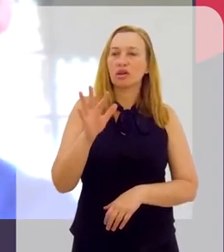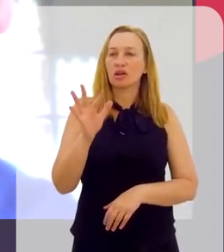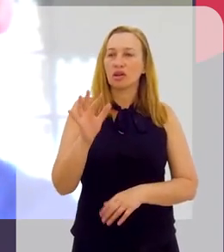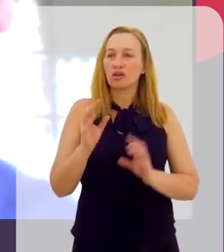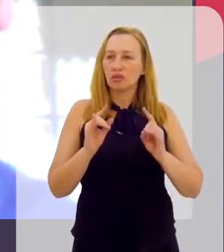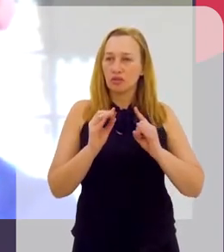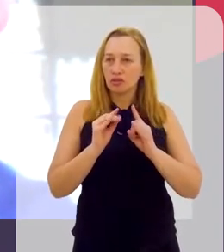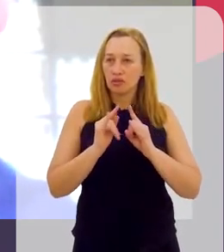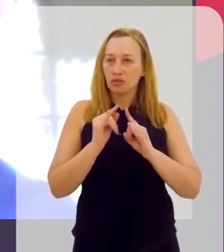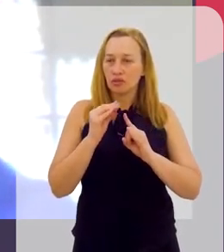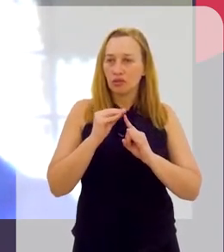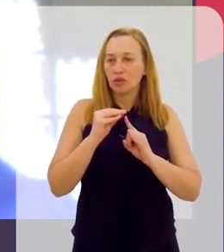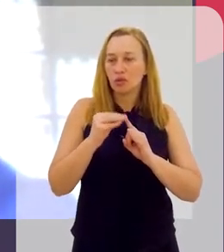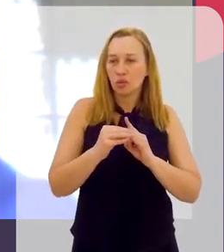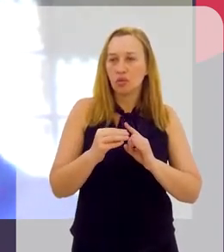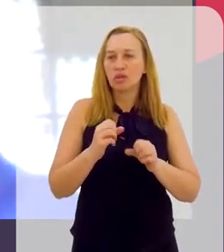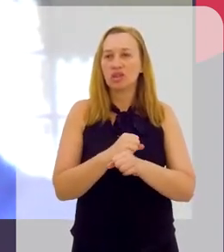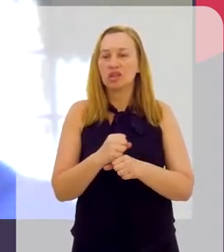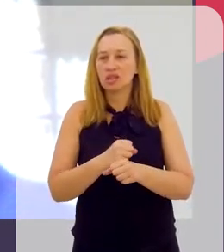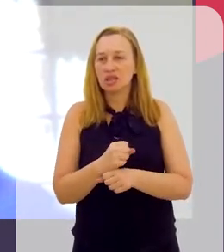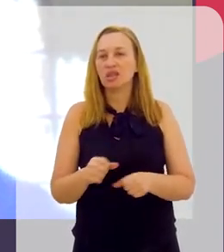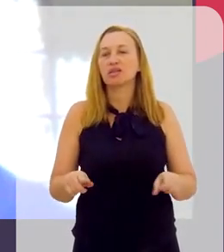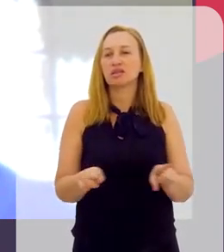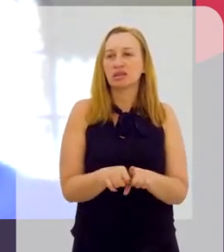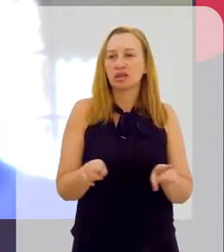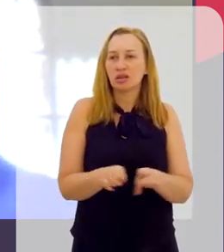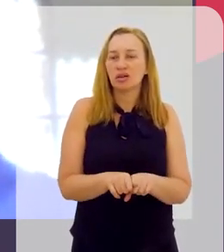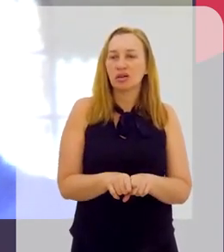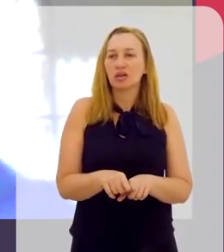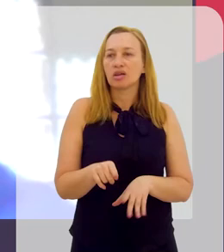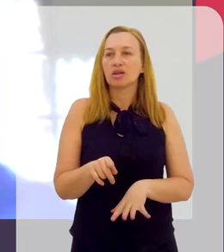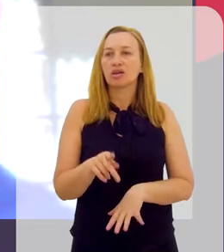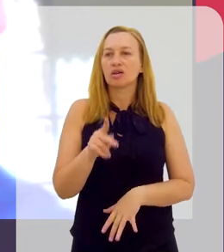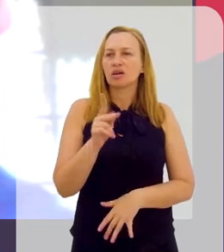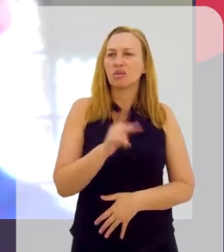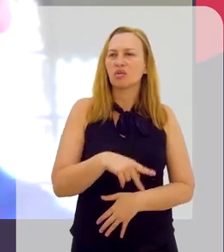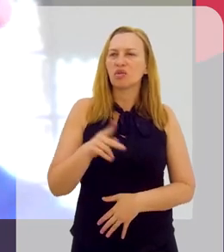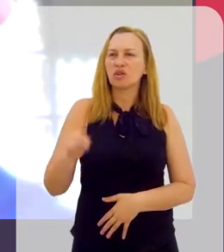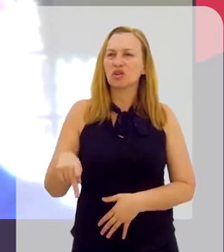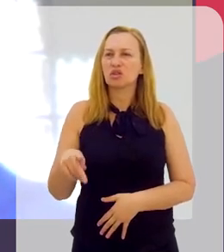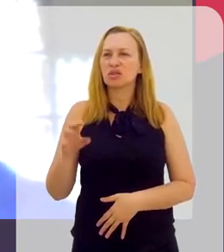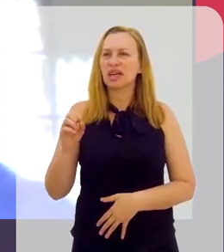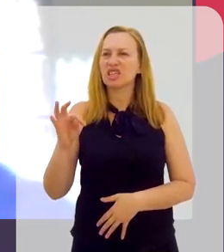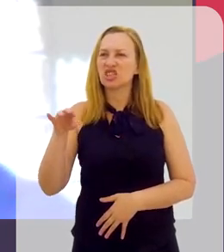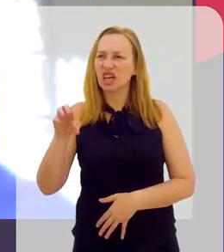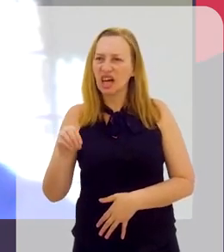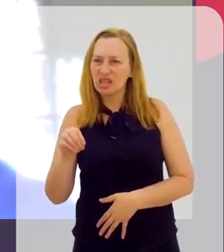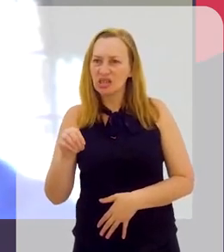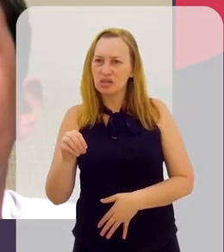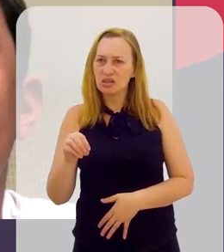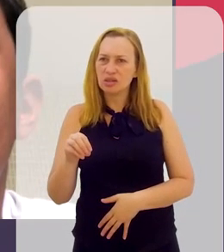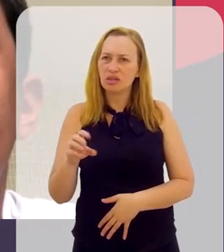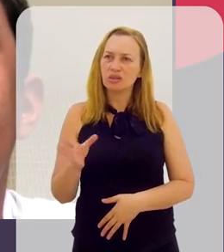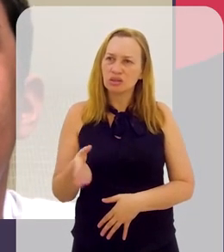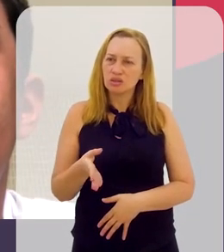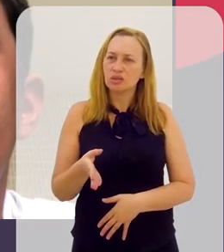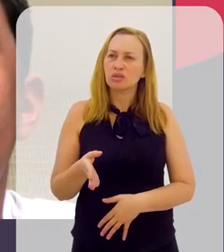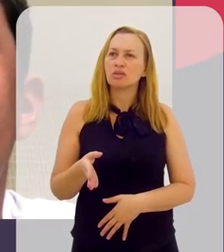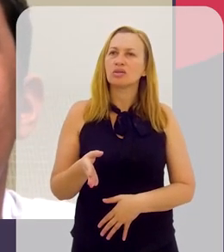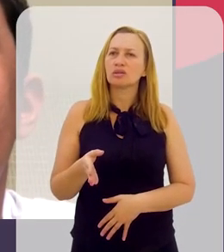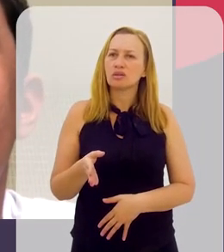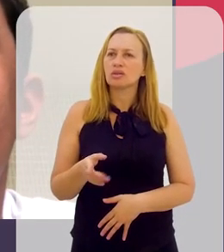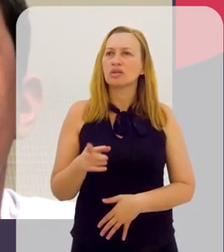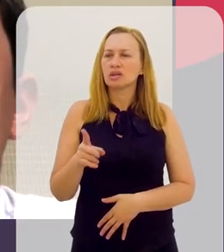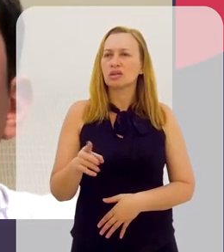Fiocruz esse ano. O é de Campos. O Gepelo, que hoje é professor, se eu não me engano, da Cândido